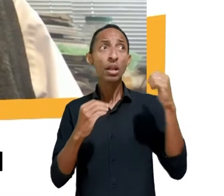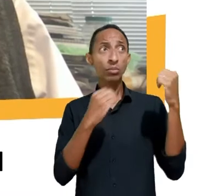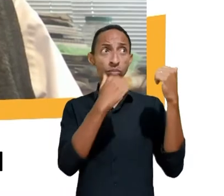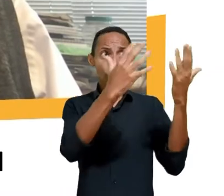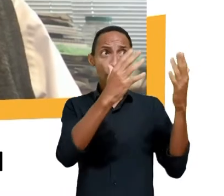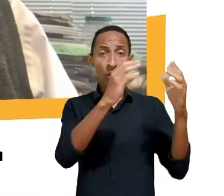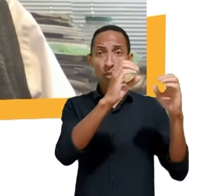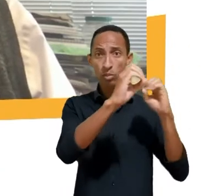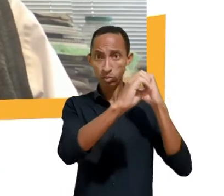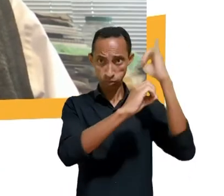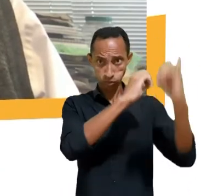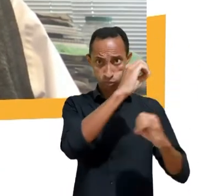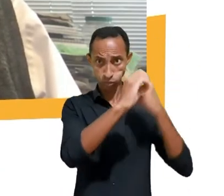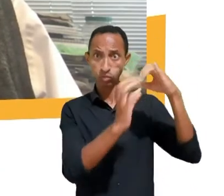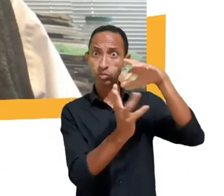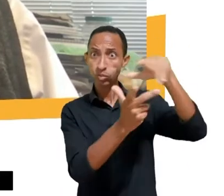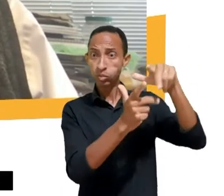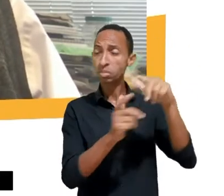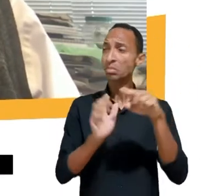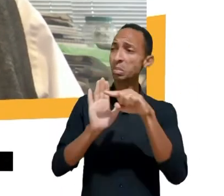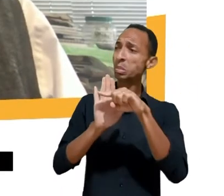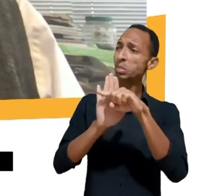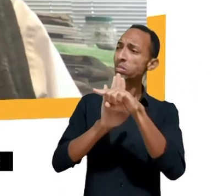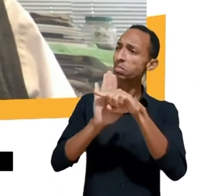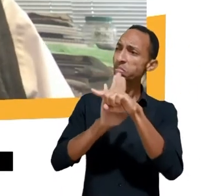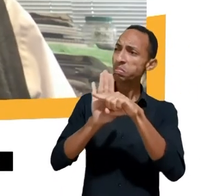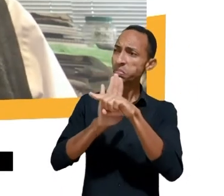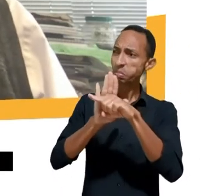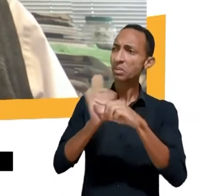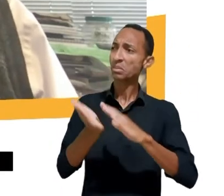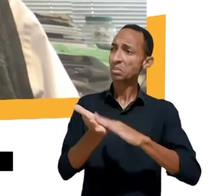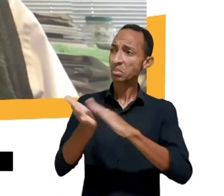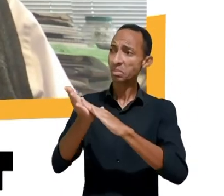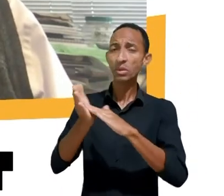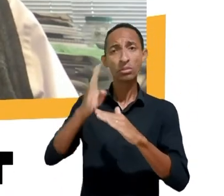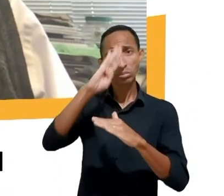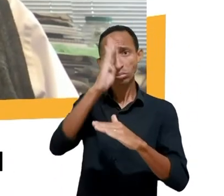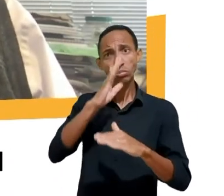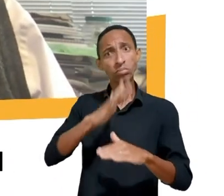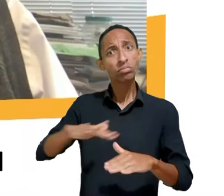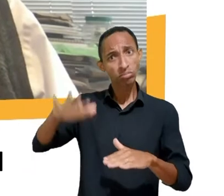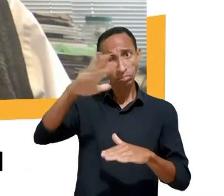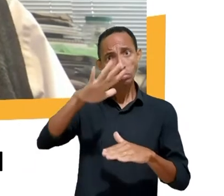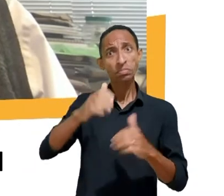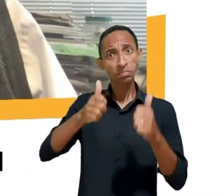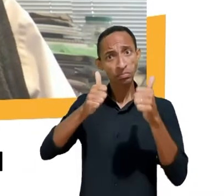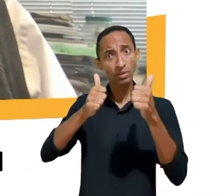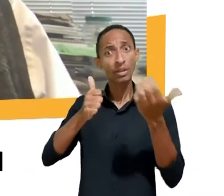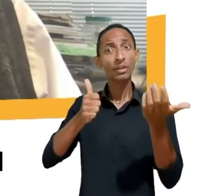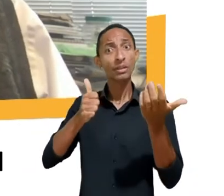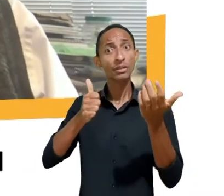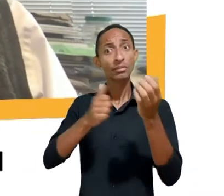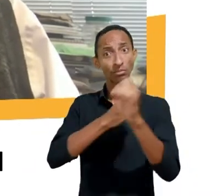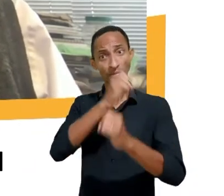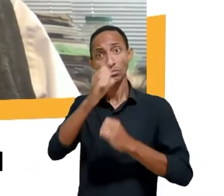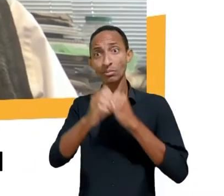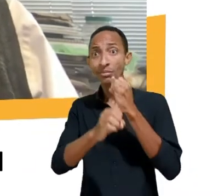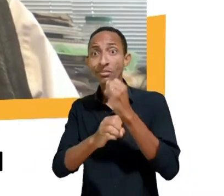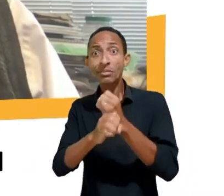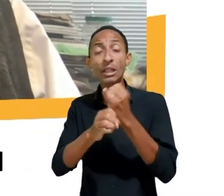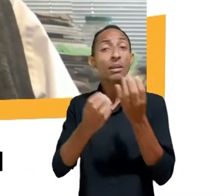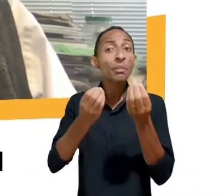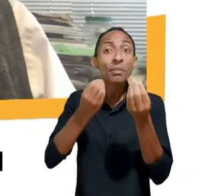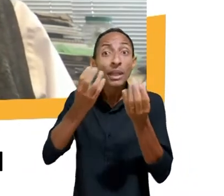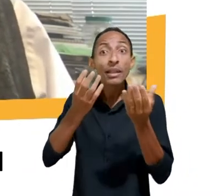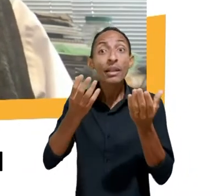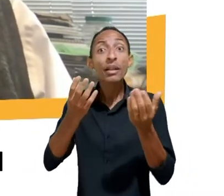desde quando o comitê gestor desenvolveu o decálogo da internet, que é um conjunto de princípios para preservar a liberdade, abertura,